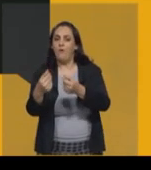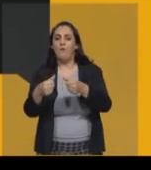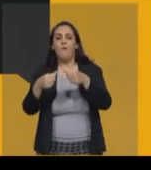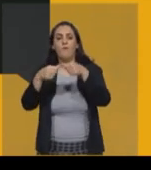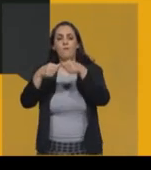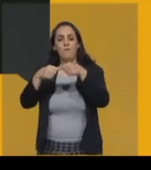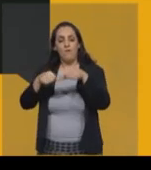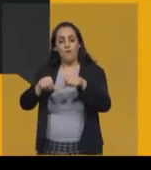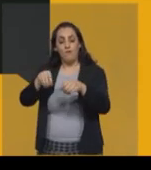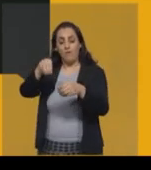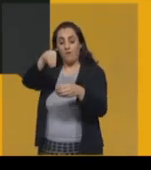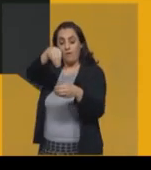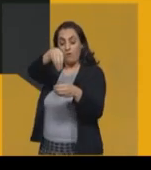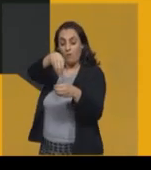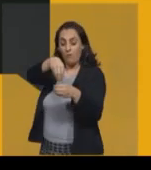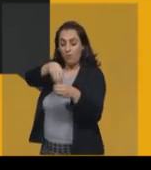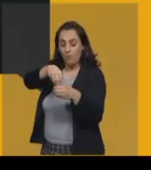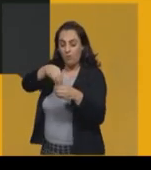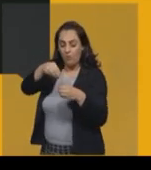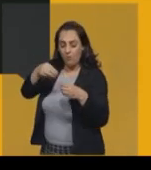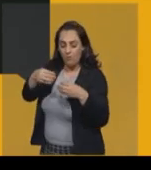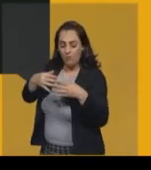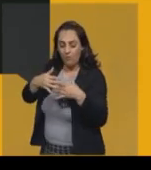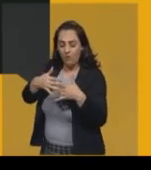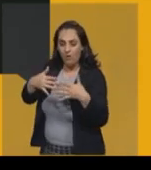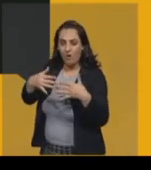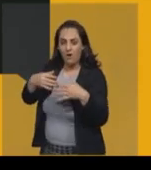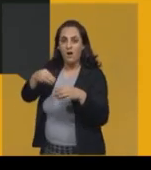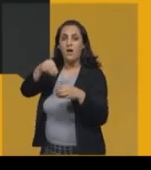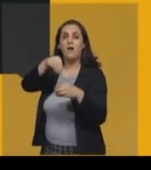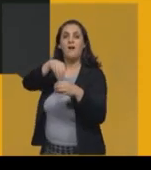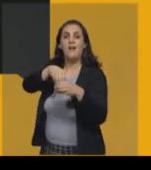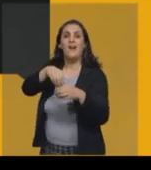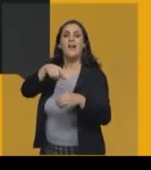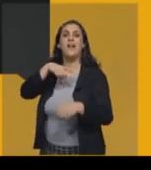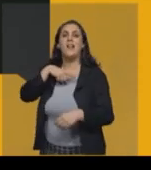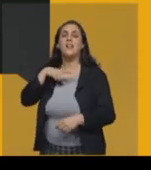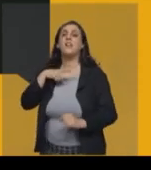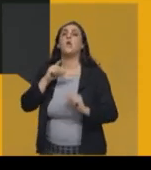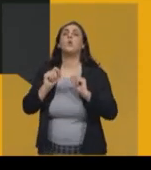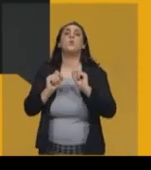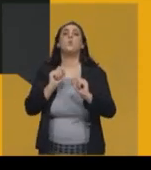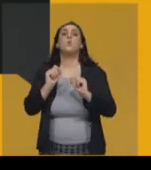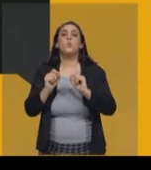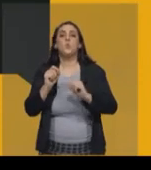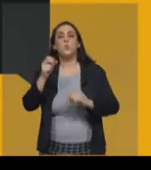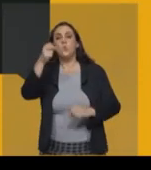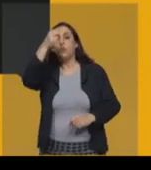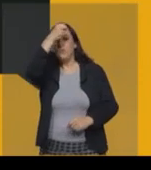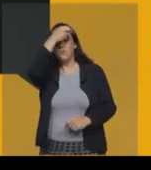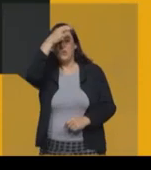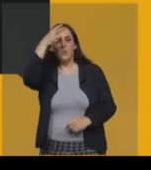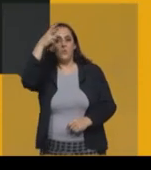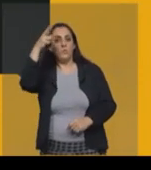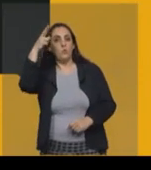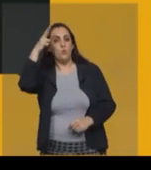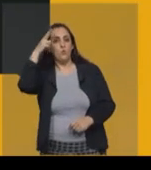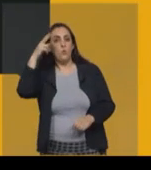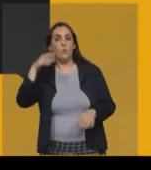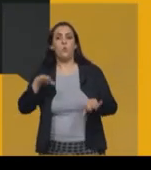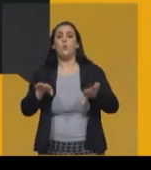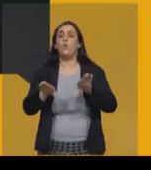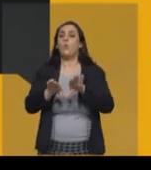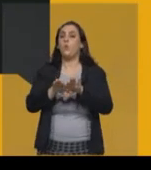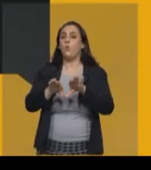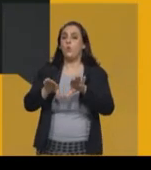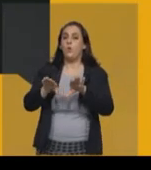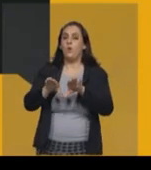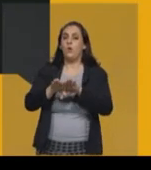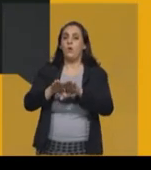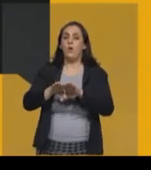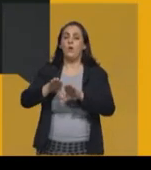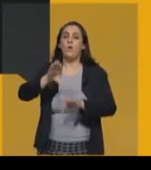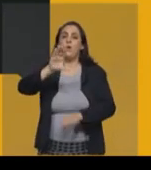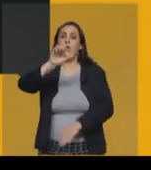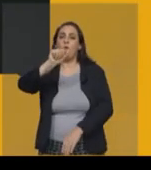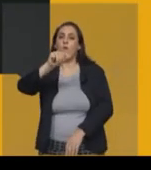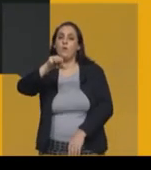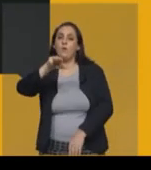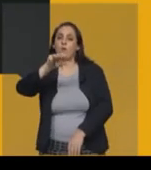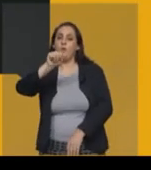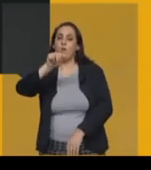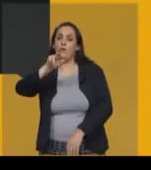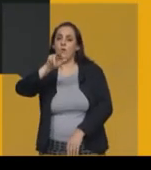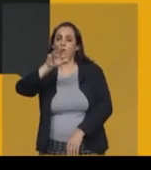administração ou prefeitura e câmara municipal. Ou seja, dentro do espaço territorial do município,